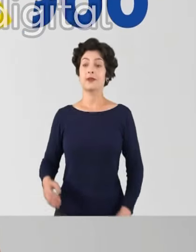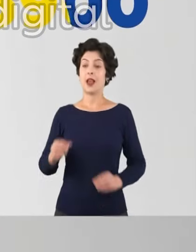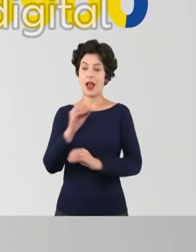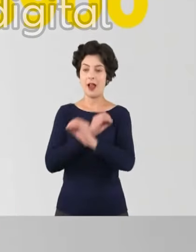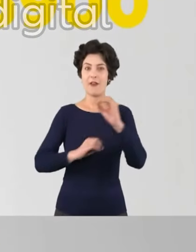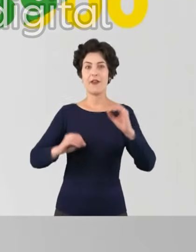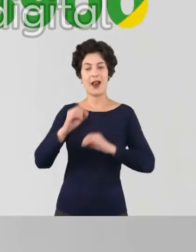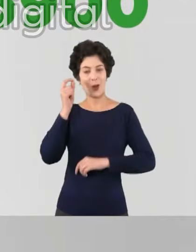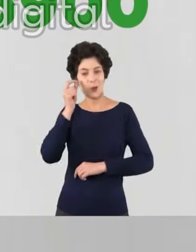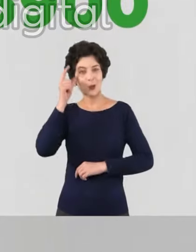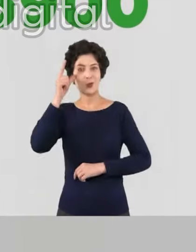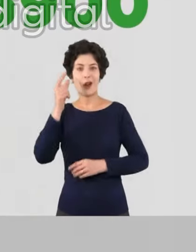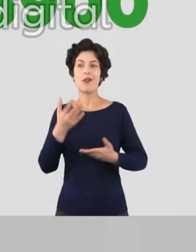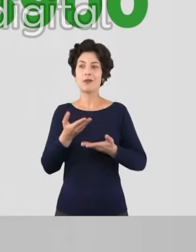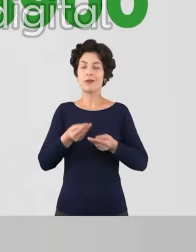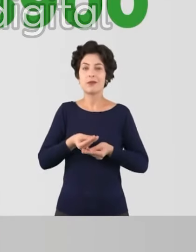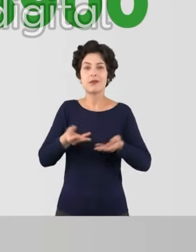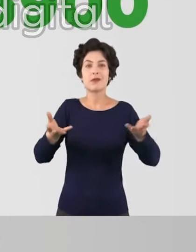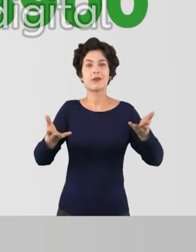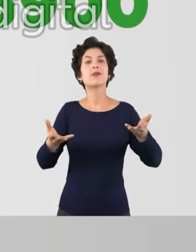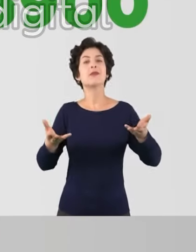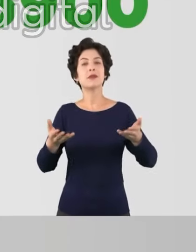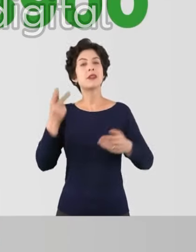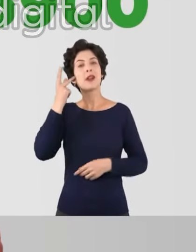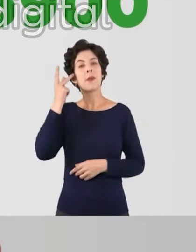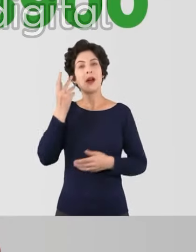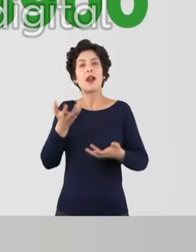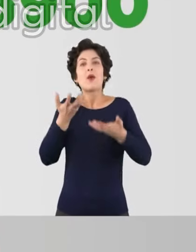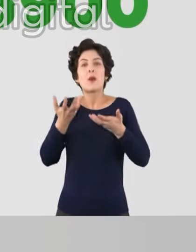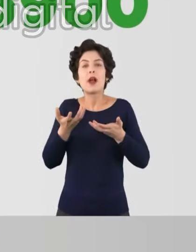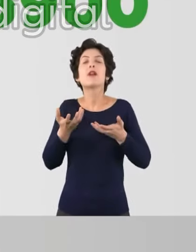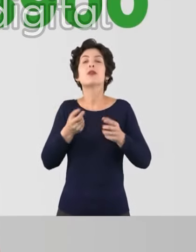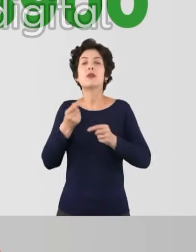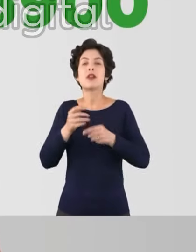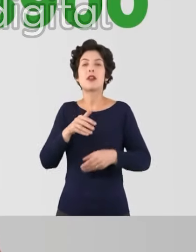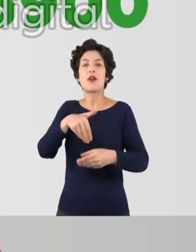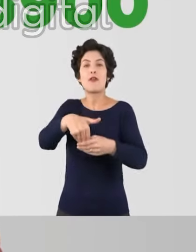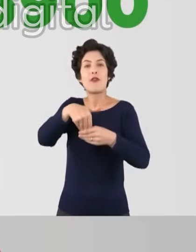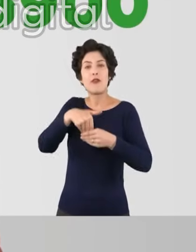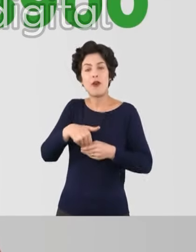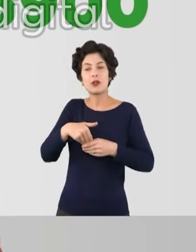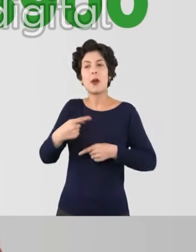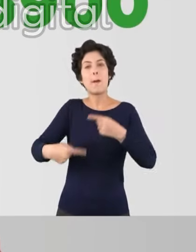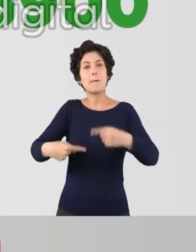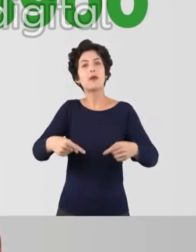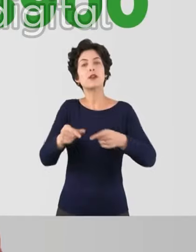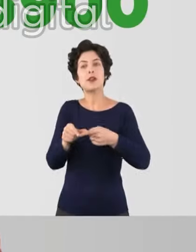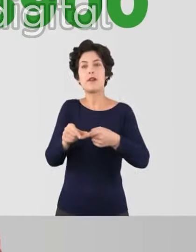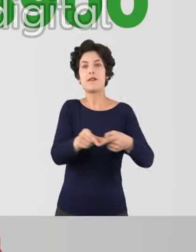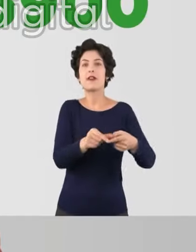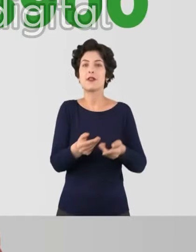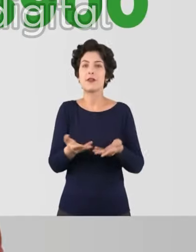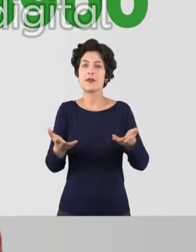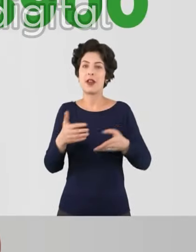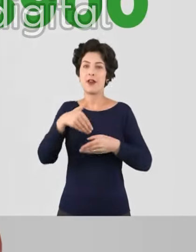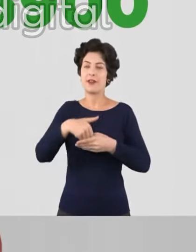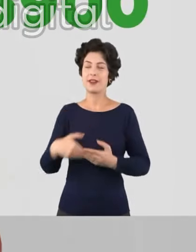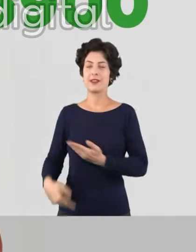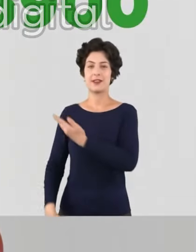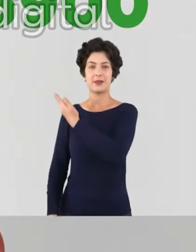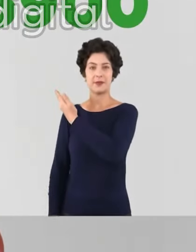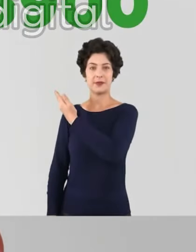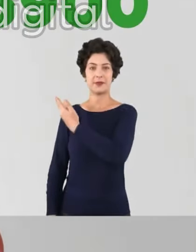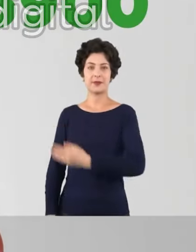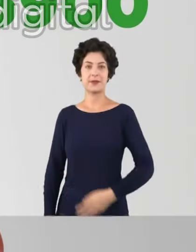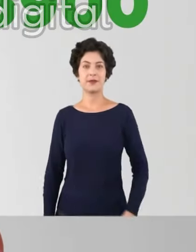Levei a virada cultural para a porta da sua casa. Fui secretária de Cultura e quero o seu voto para levar mais políticas públicas para a periferia. Vote Aline